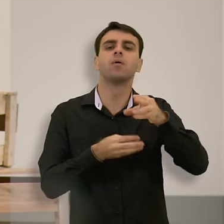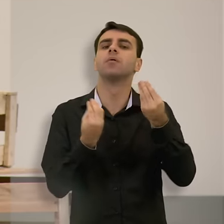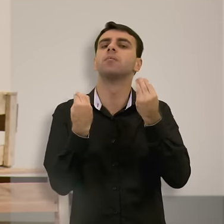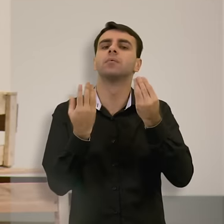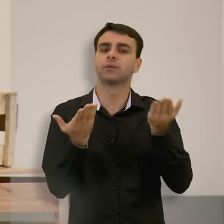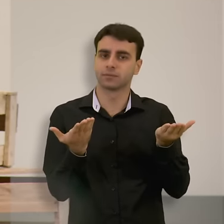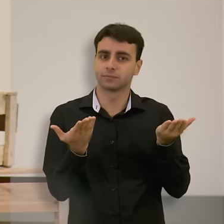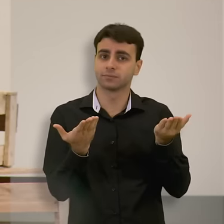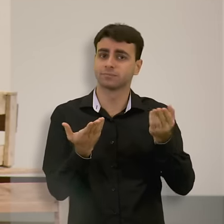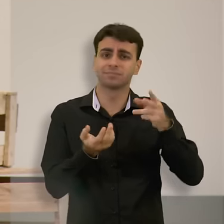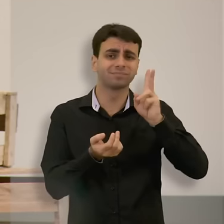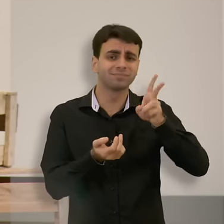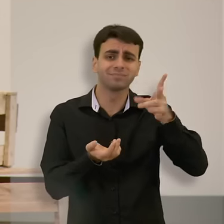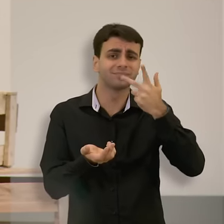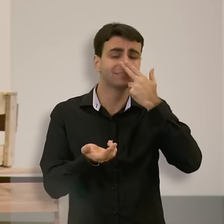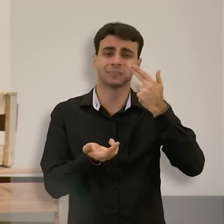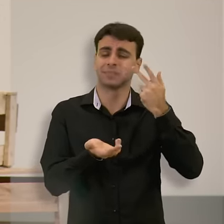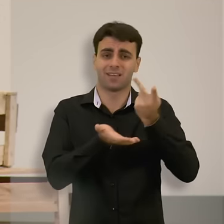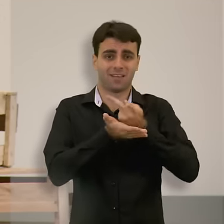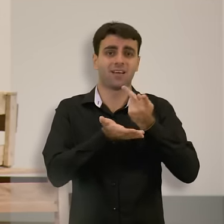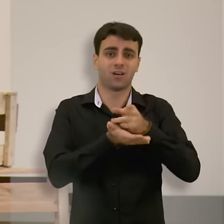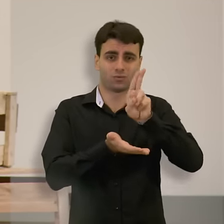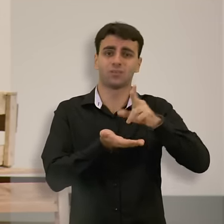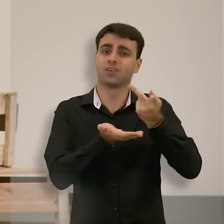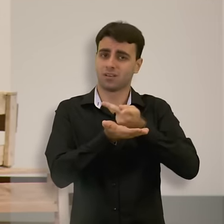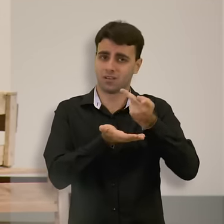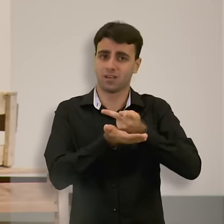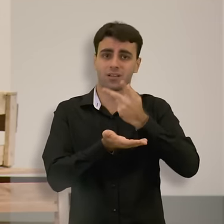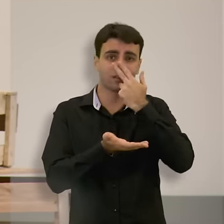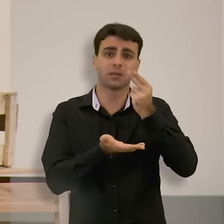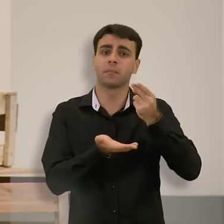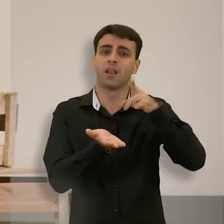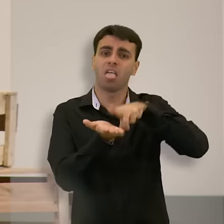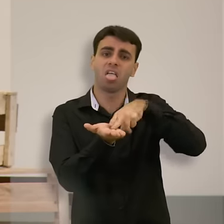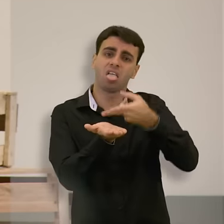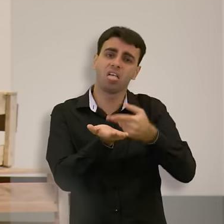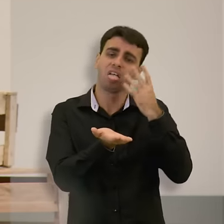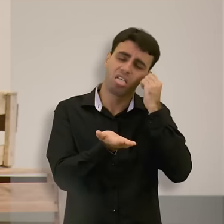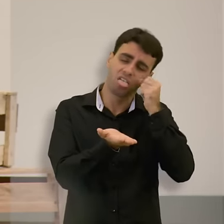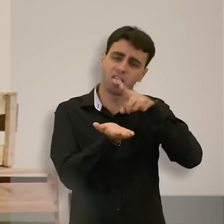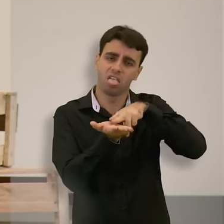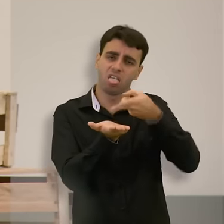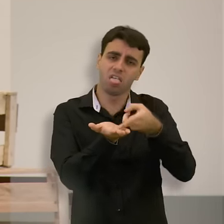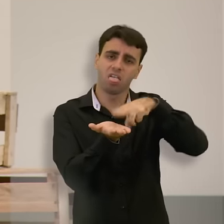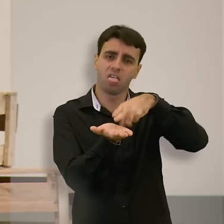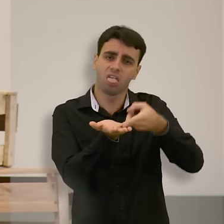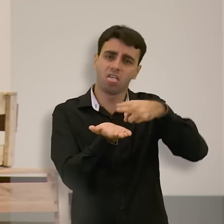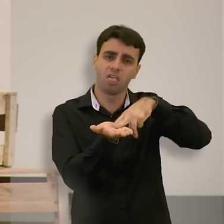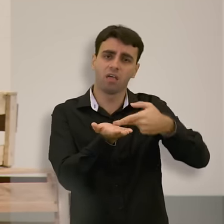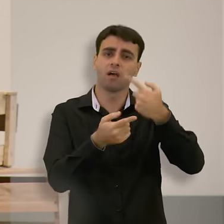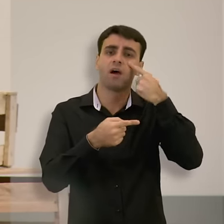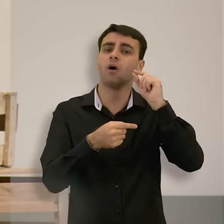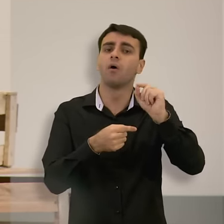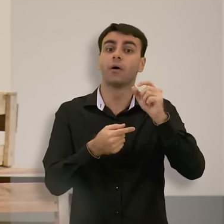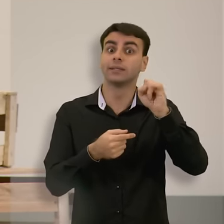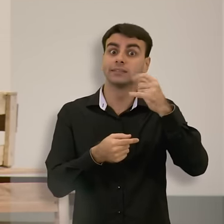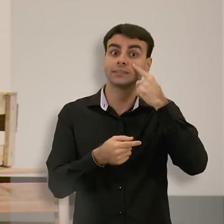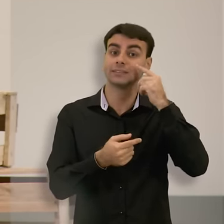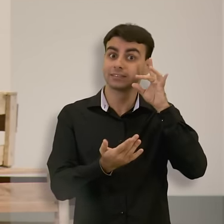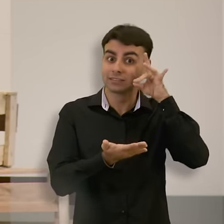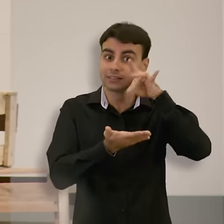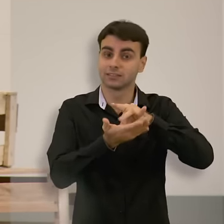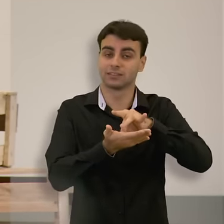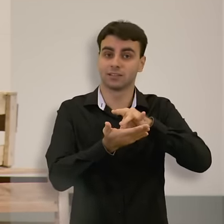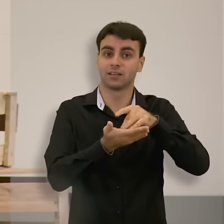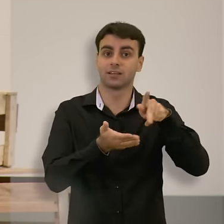de uma forma totalmente equivocada, como se fosse um tratamento de insônia. Quando, na verdade, do ponto de vista